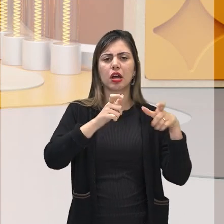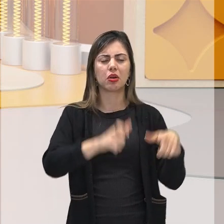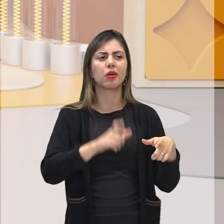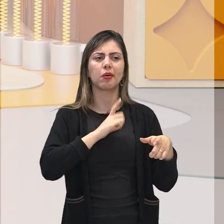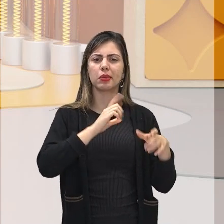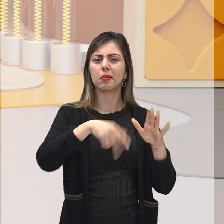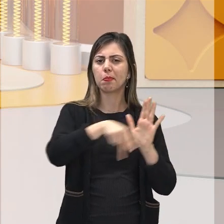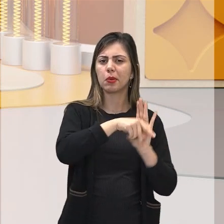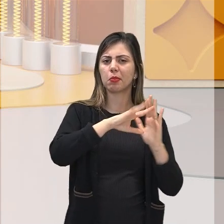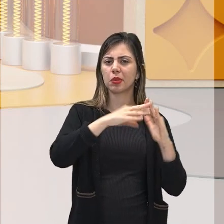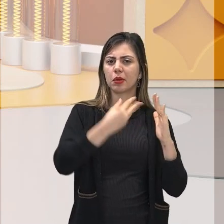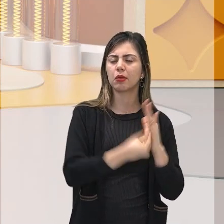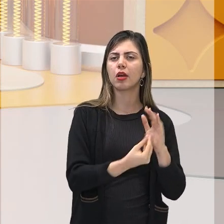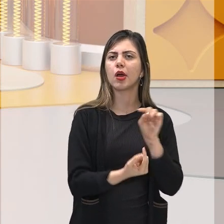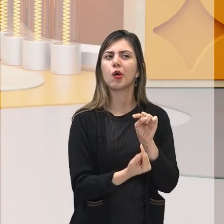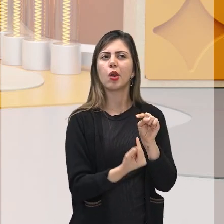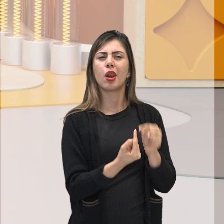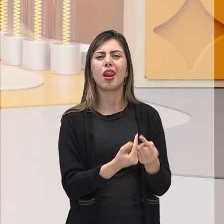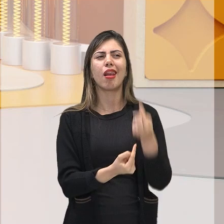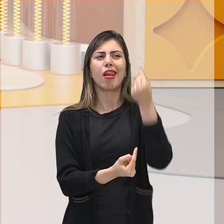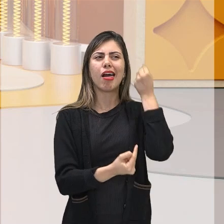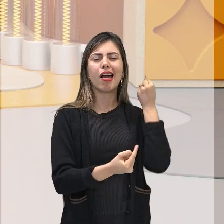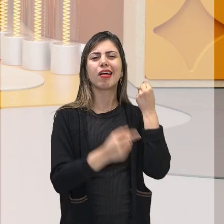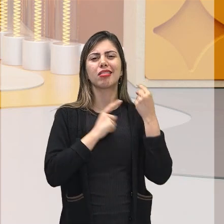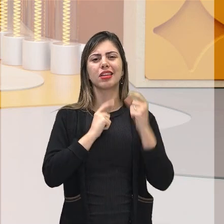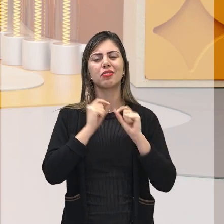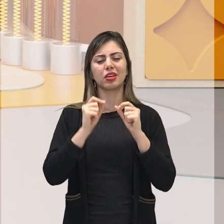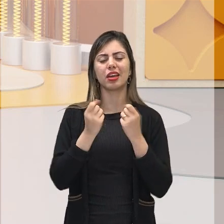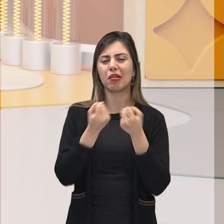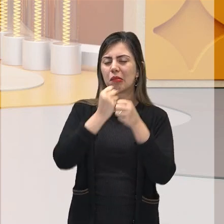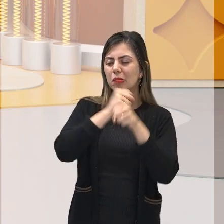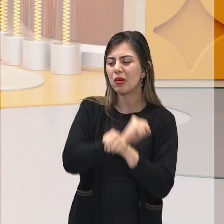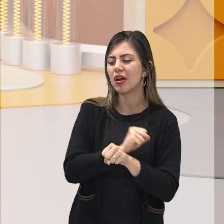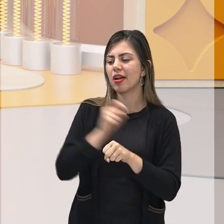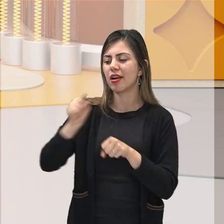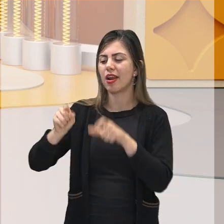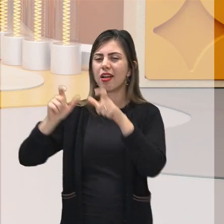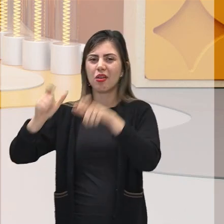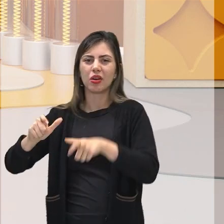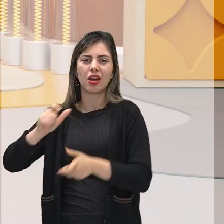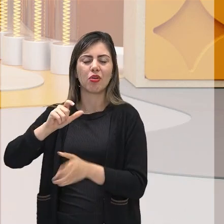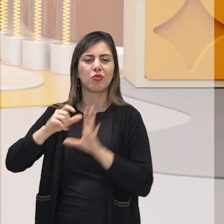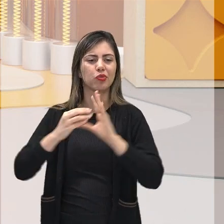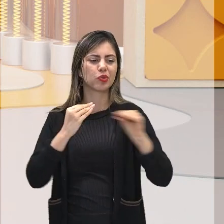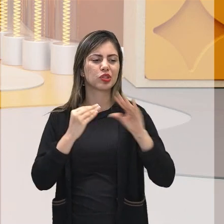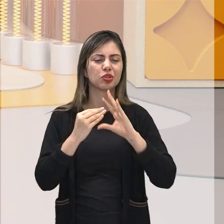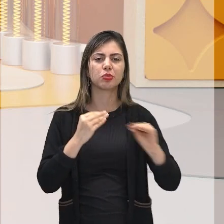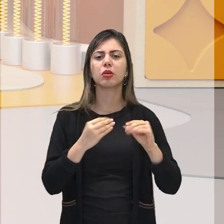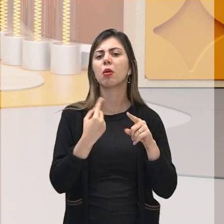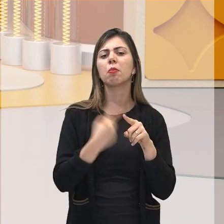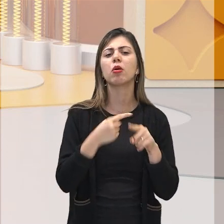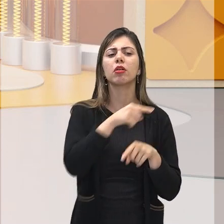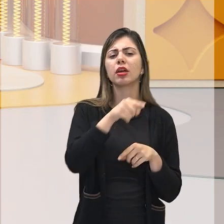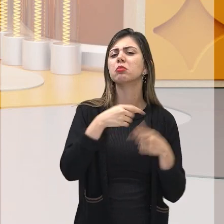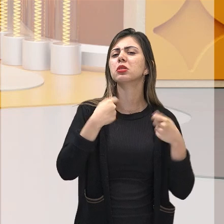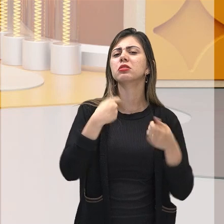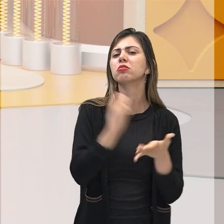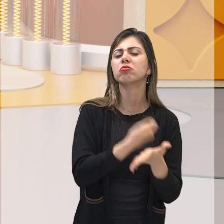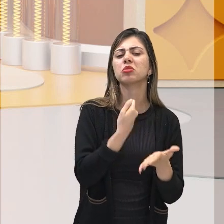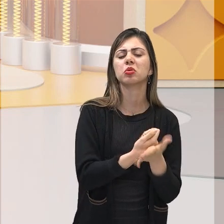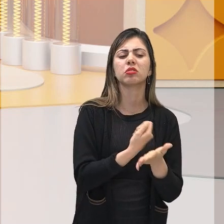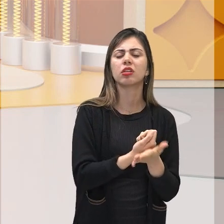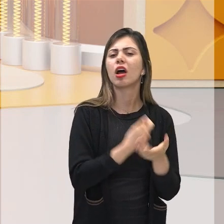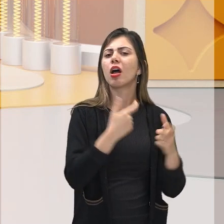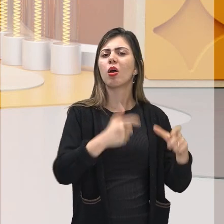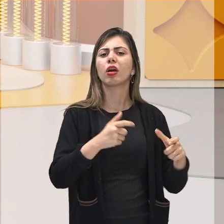quilombo, desde o período que seus ancestrais fugiam das senzalas ali, por que, então, que eles têm que lutar por essa titularidade? Por que eles